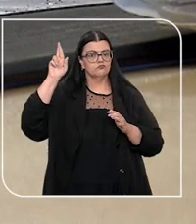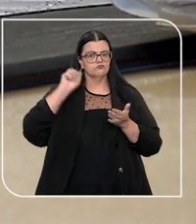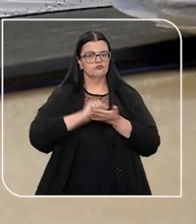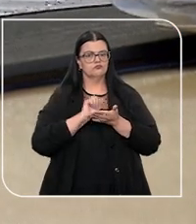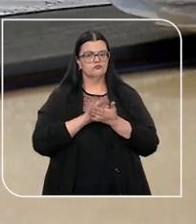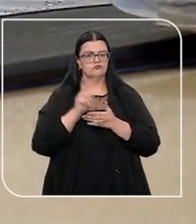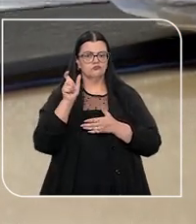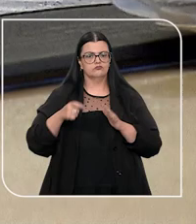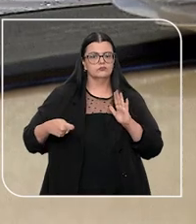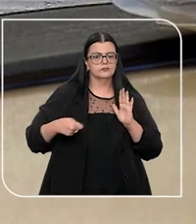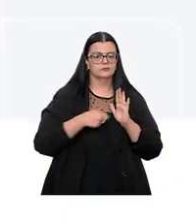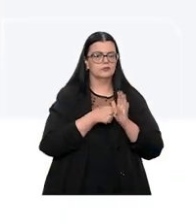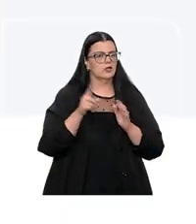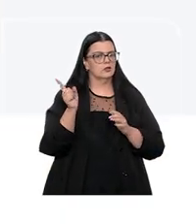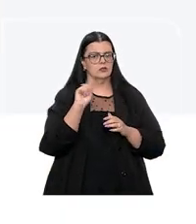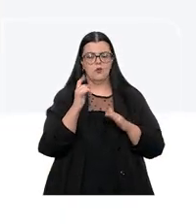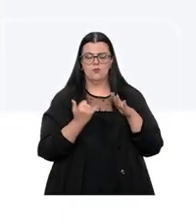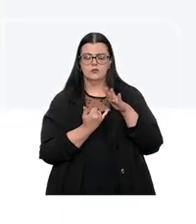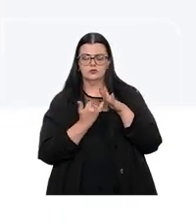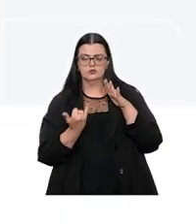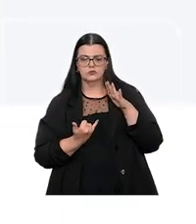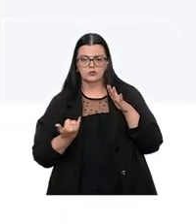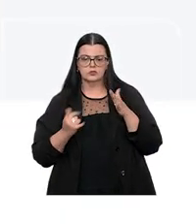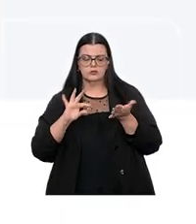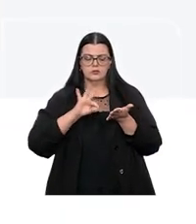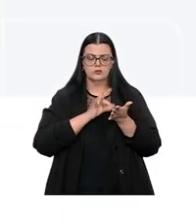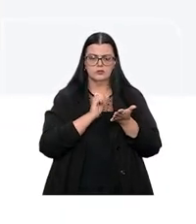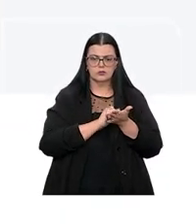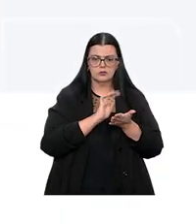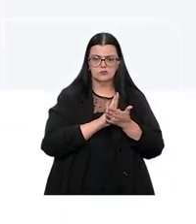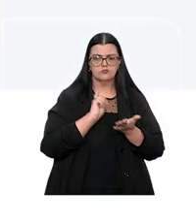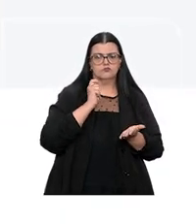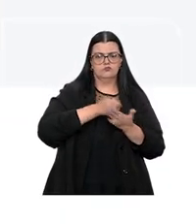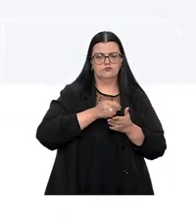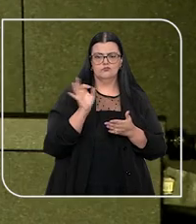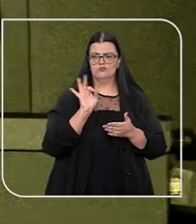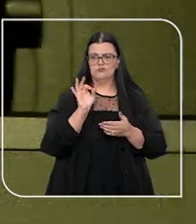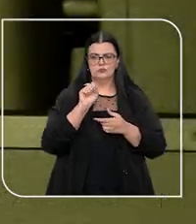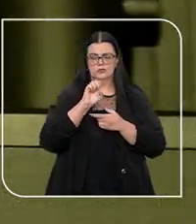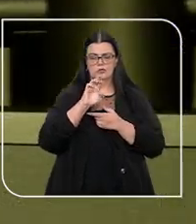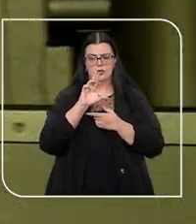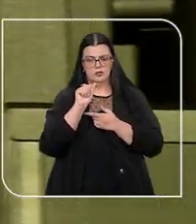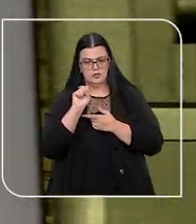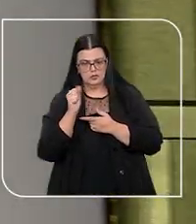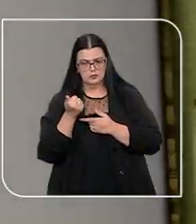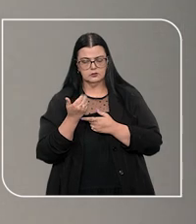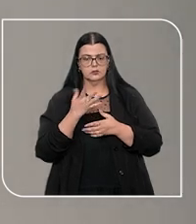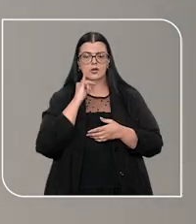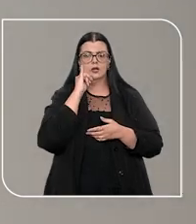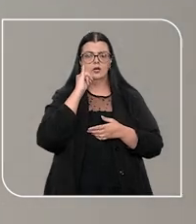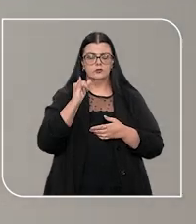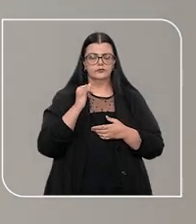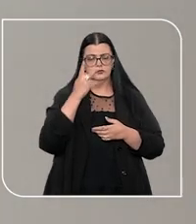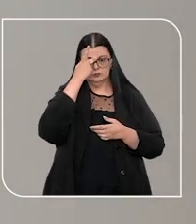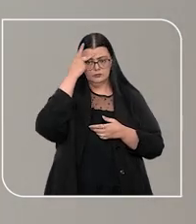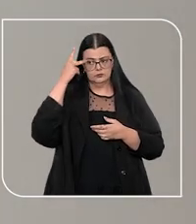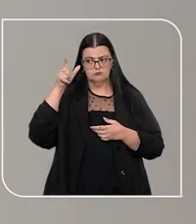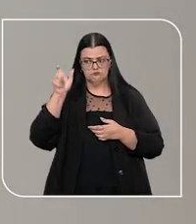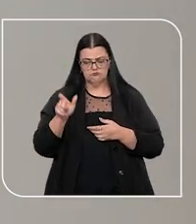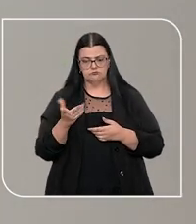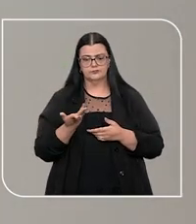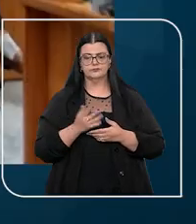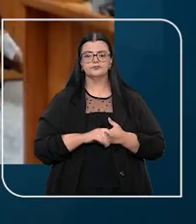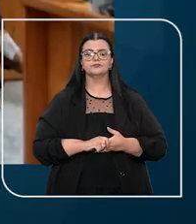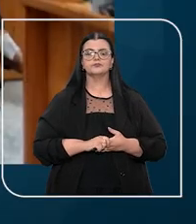tabelionato de protestos e não à entidade que mantém o cadastro de inadimplentes, como a Serasa, que foi acionada pela